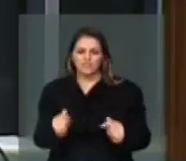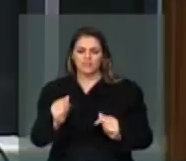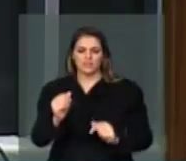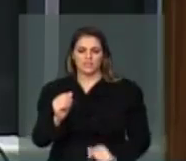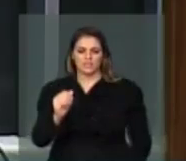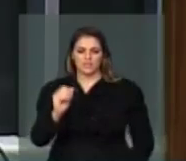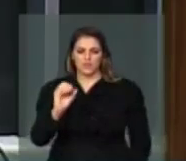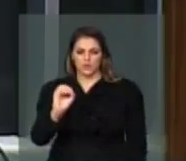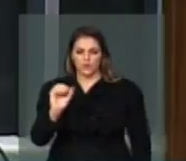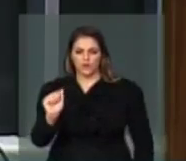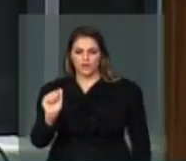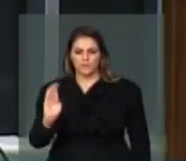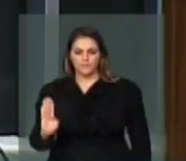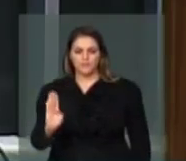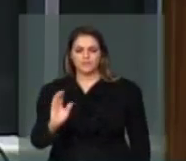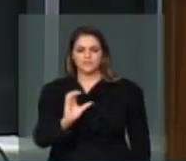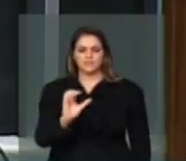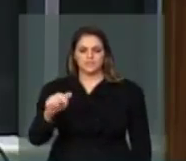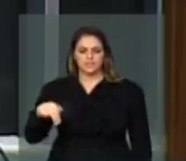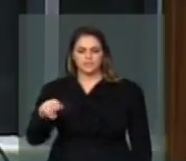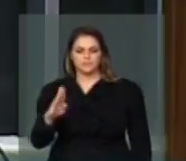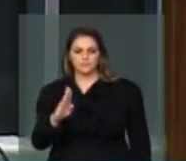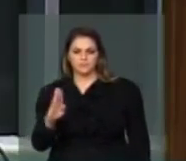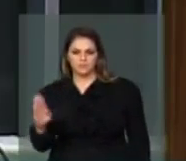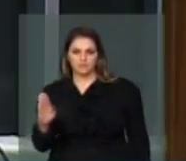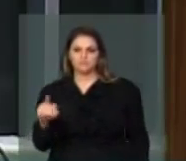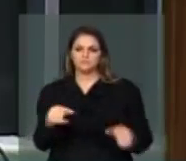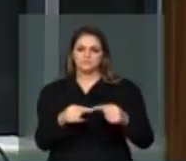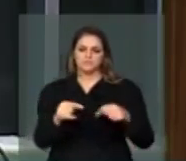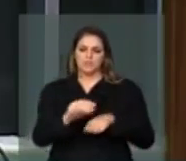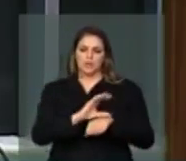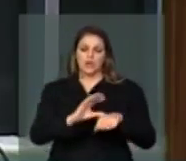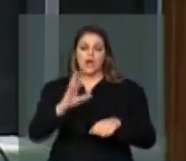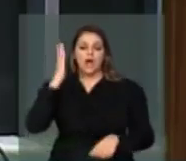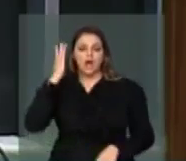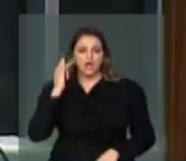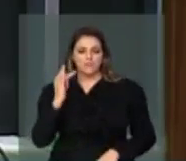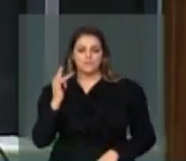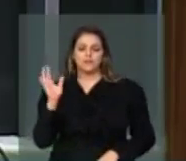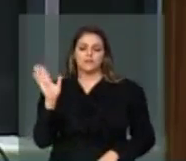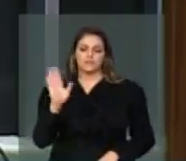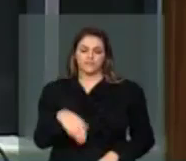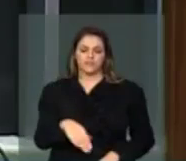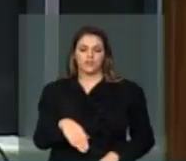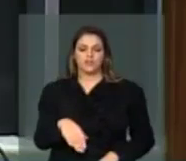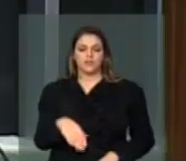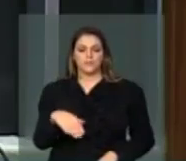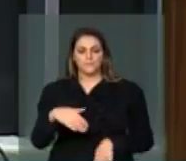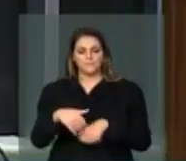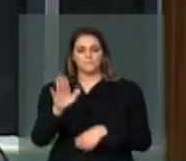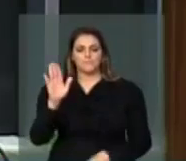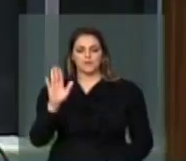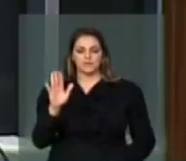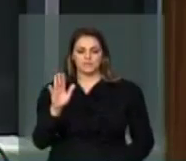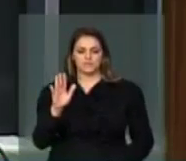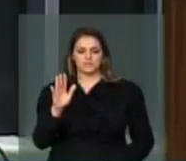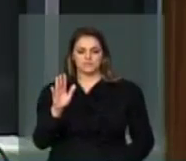é infraconstitucional. Amanhã eles virão com mais de 700